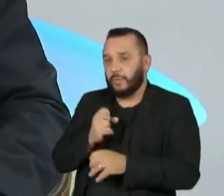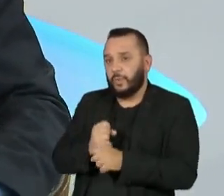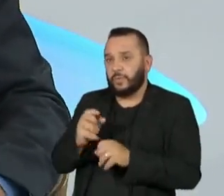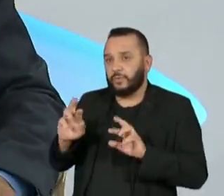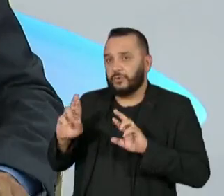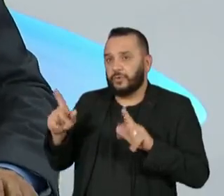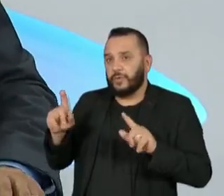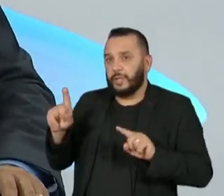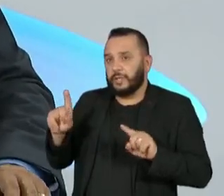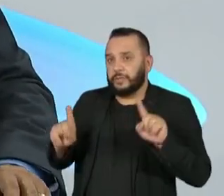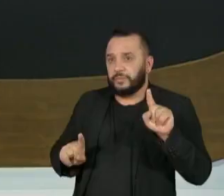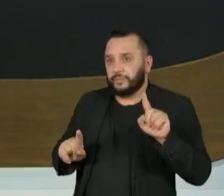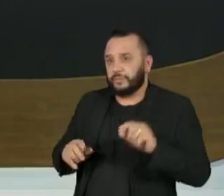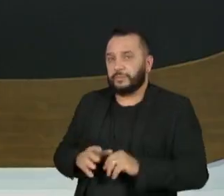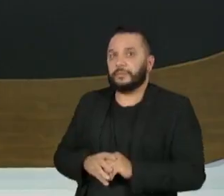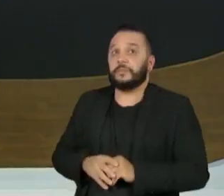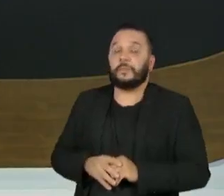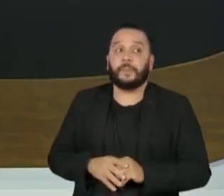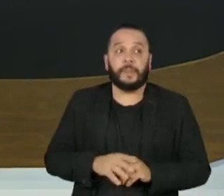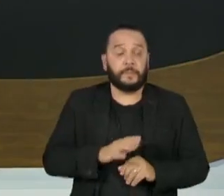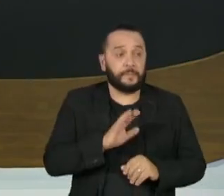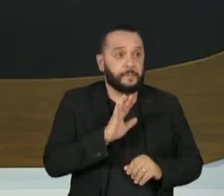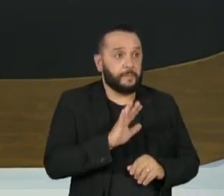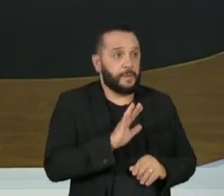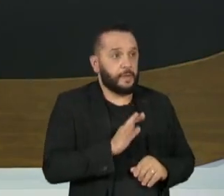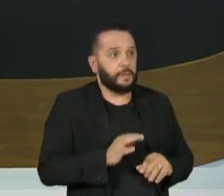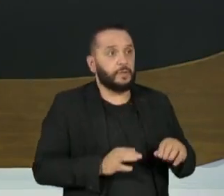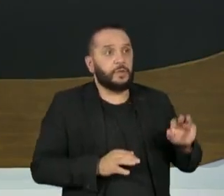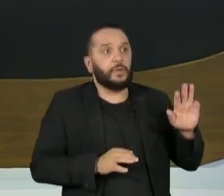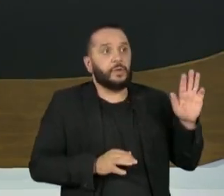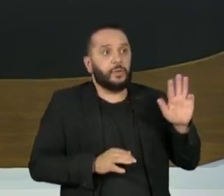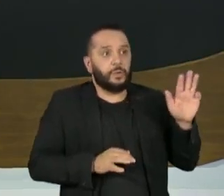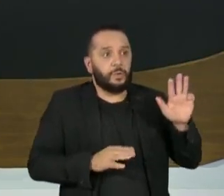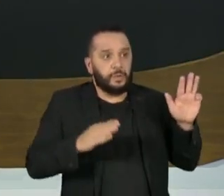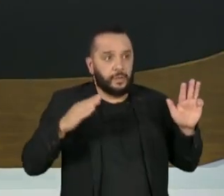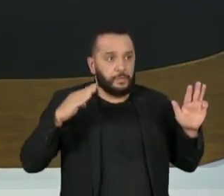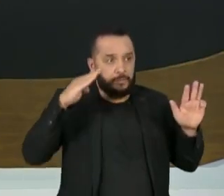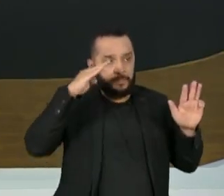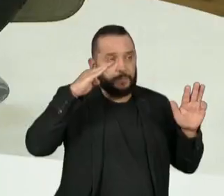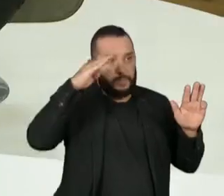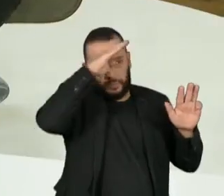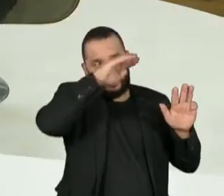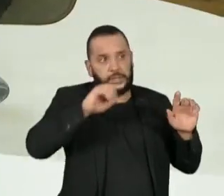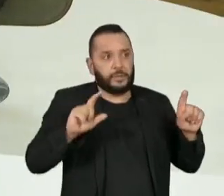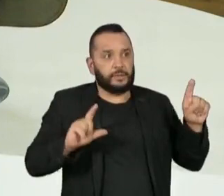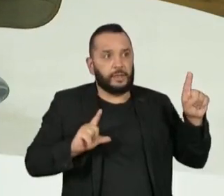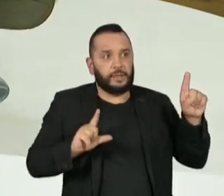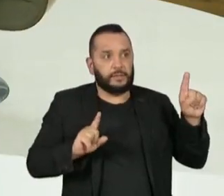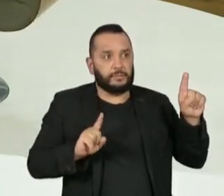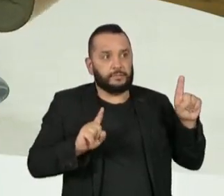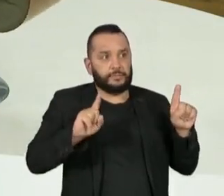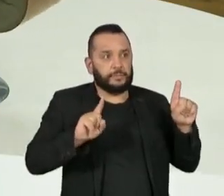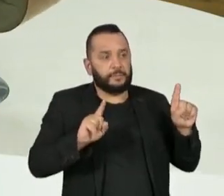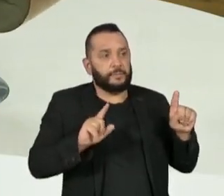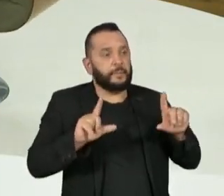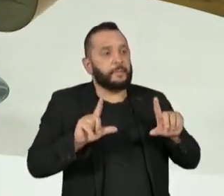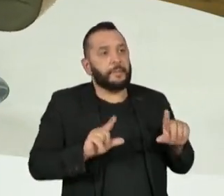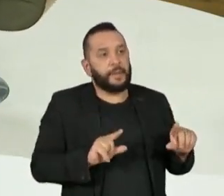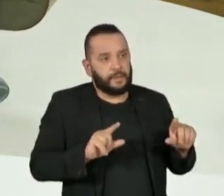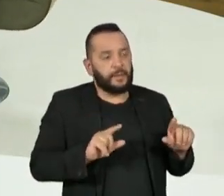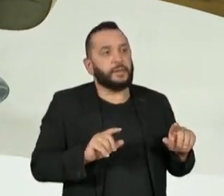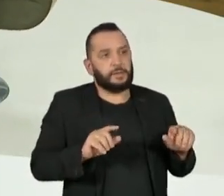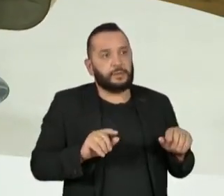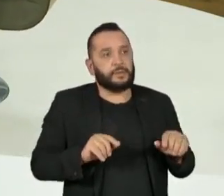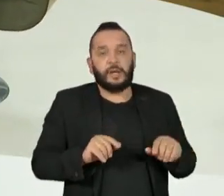virar... Mas já é menos do que a distância entre o Lula e o Bolsonaro no IPEC de hoje. É menos... É